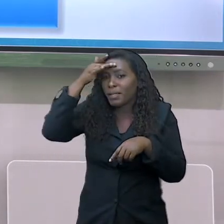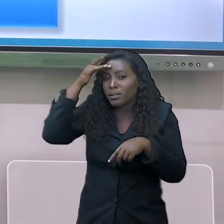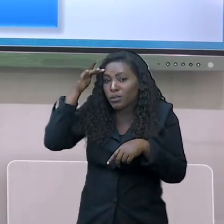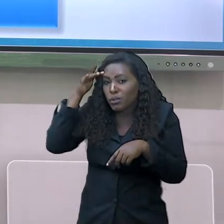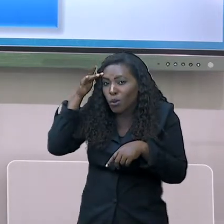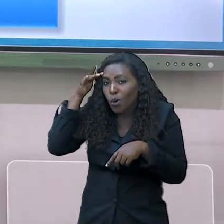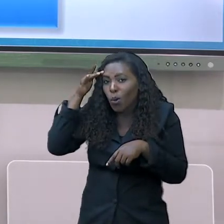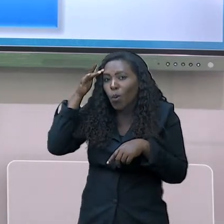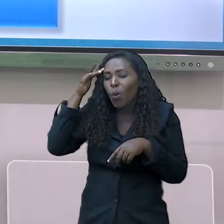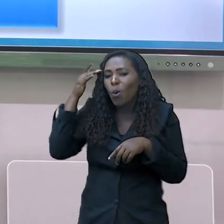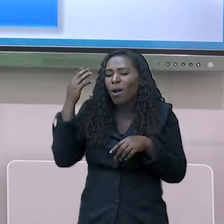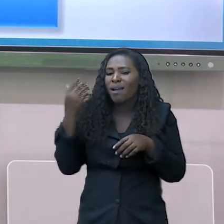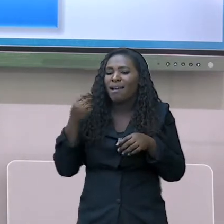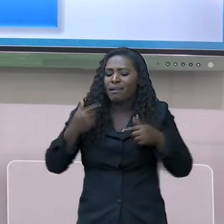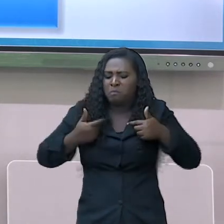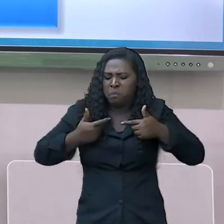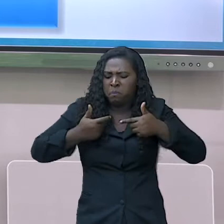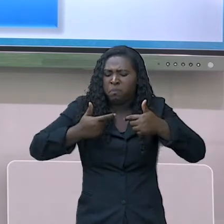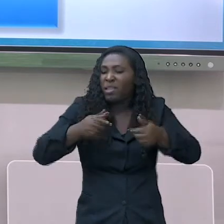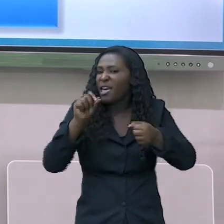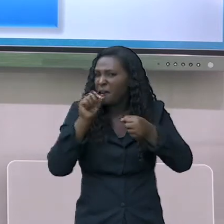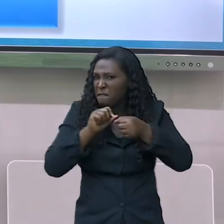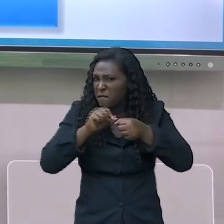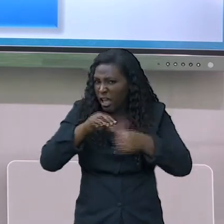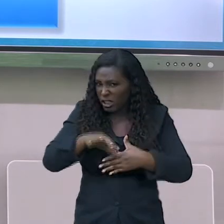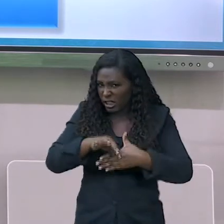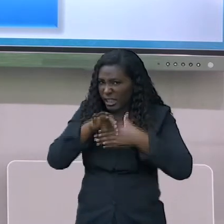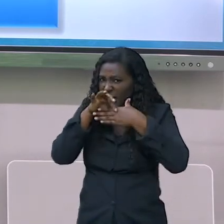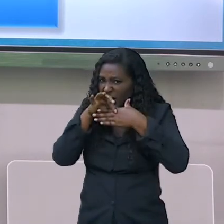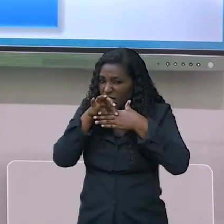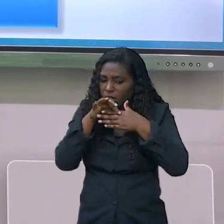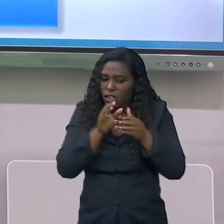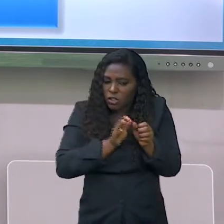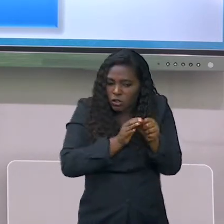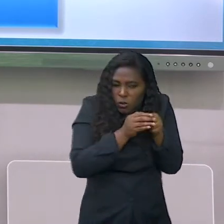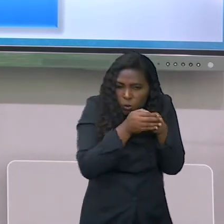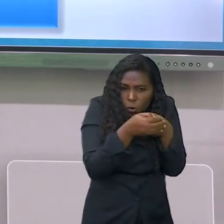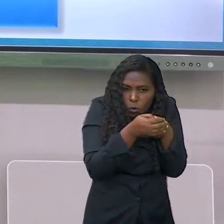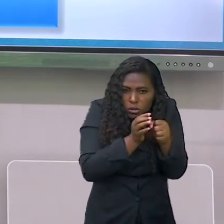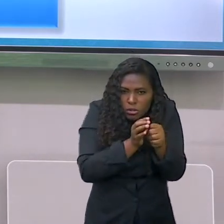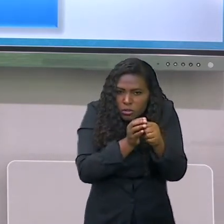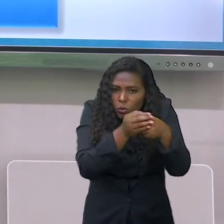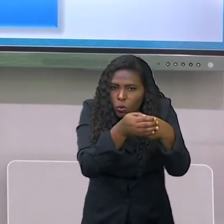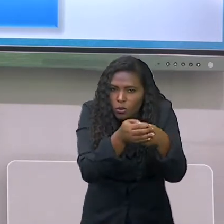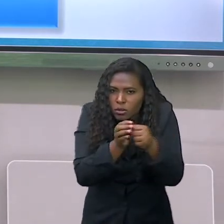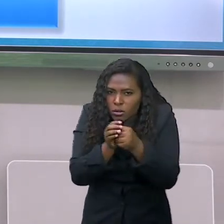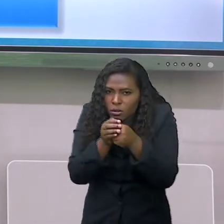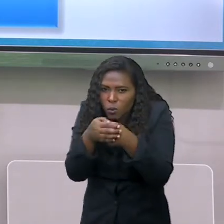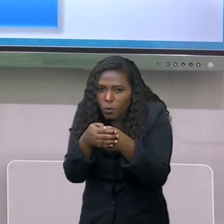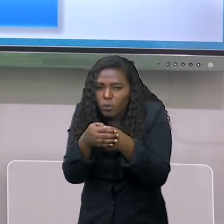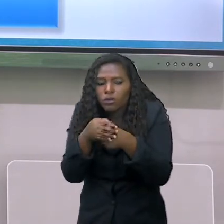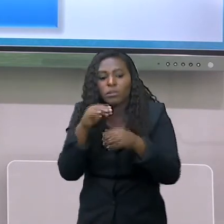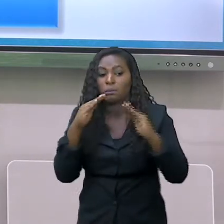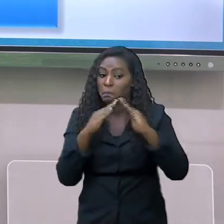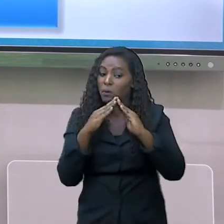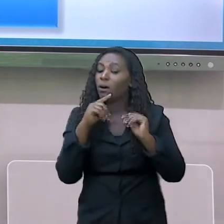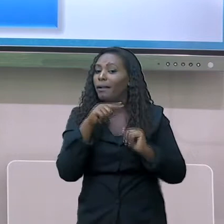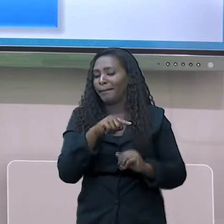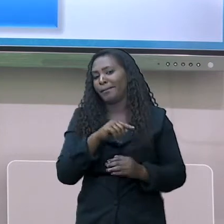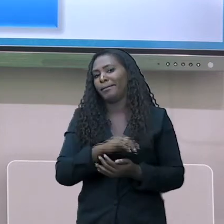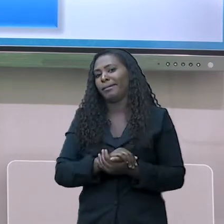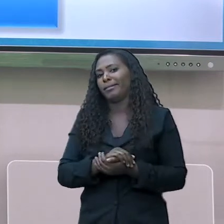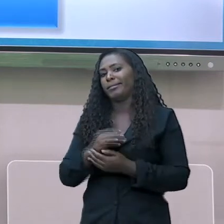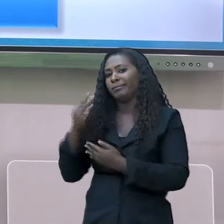muitos conflitos. Então, nós vamos apontar o nosso primeiro contraste aí. O novo,